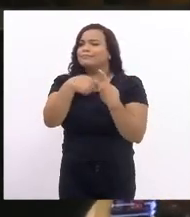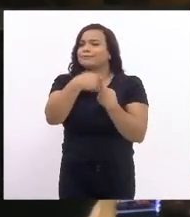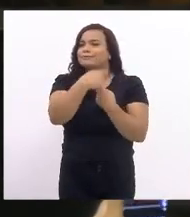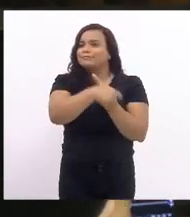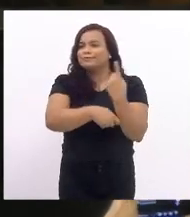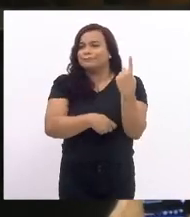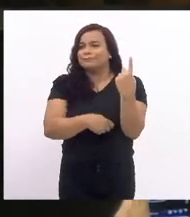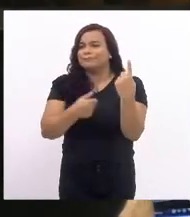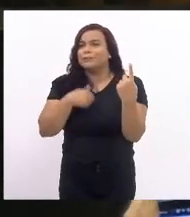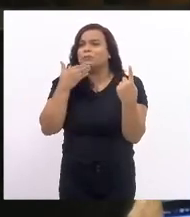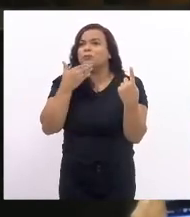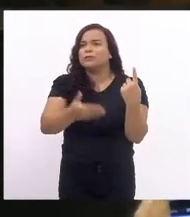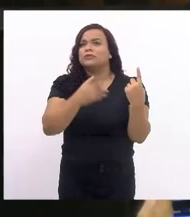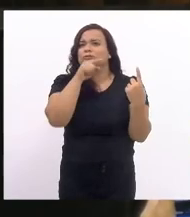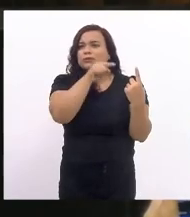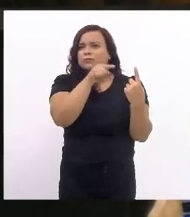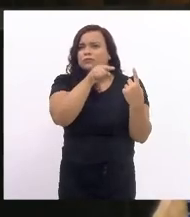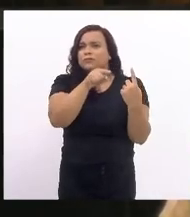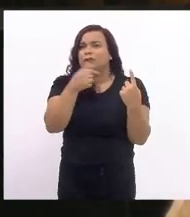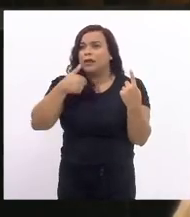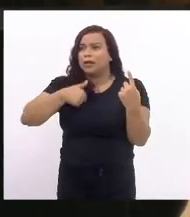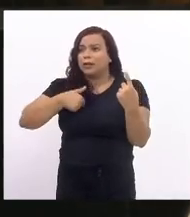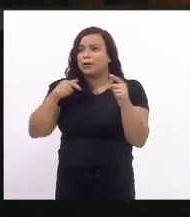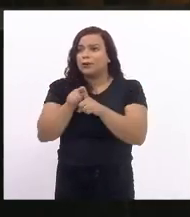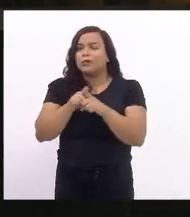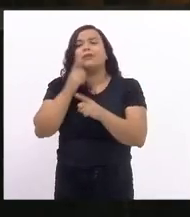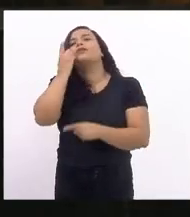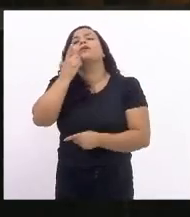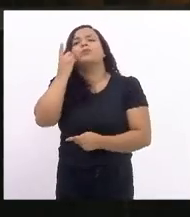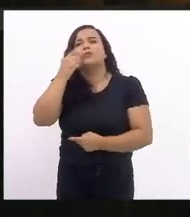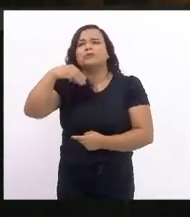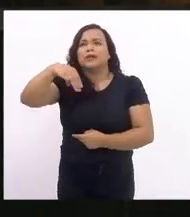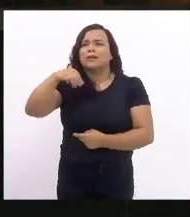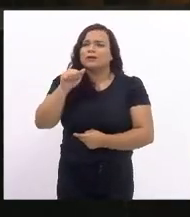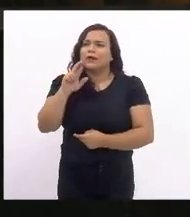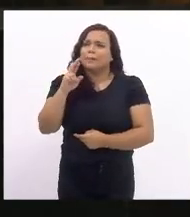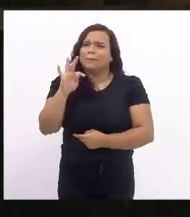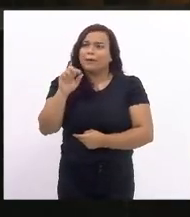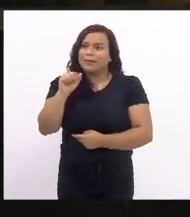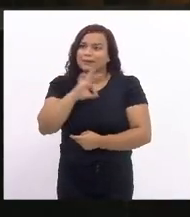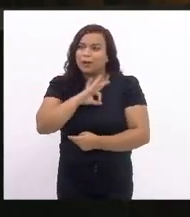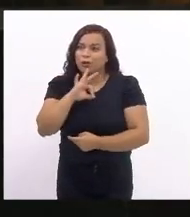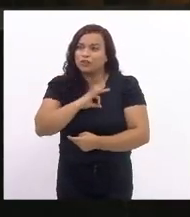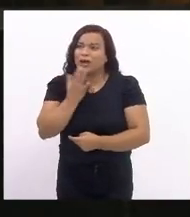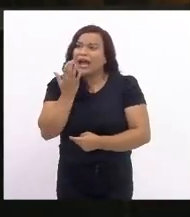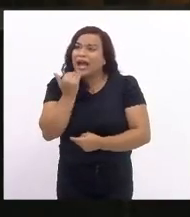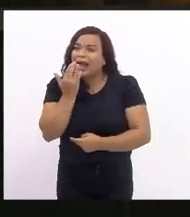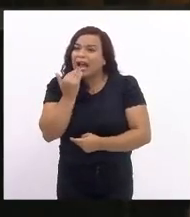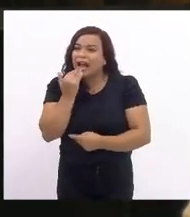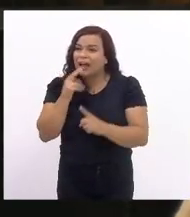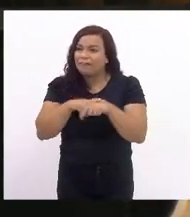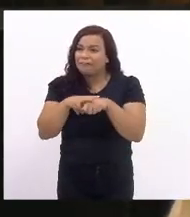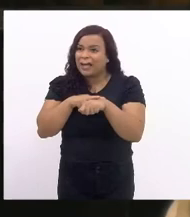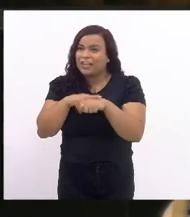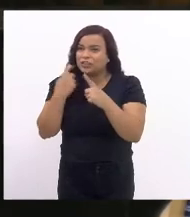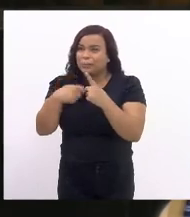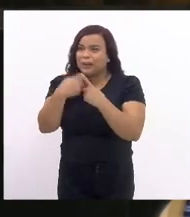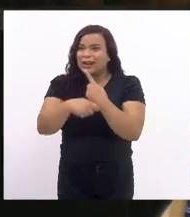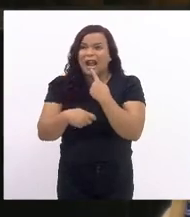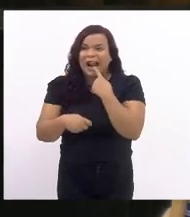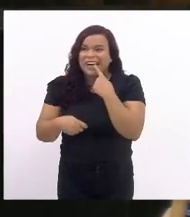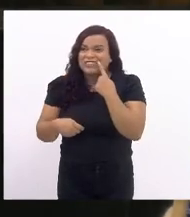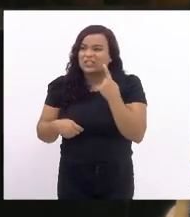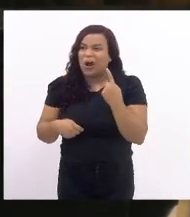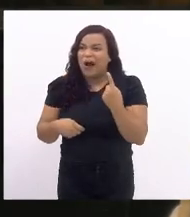eu e a senhora, deputada Marta Rocha, para comermos dessa banana verde, vai ser totalmente